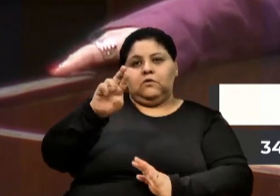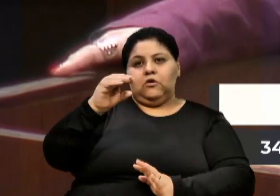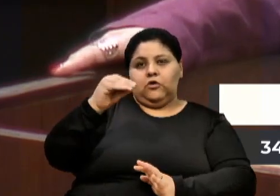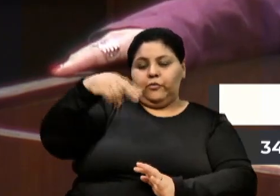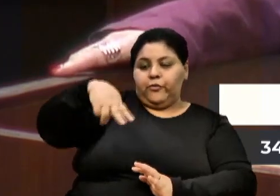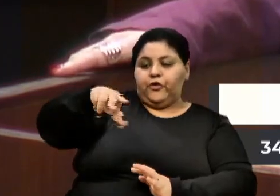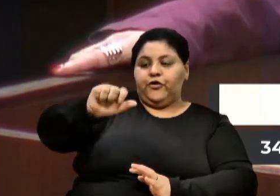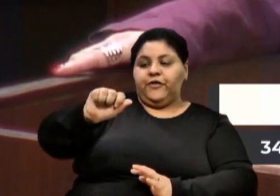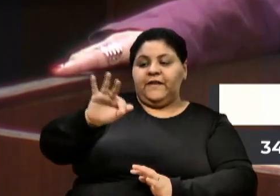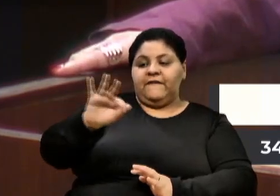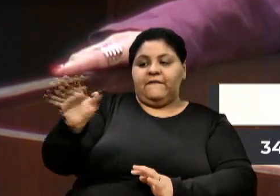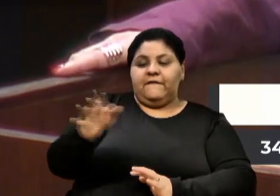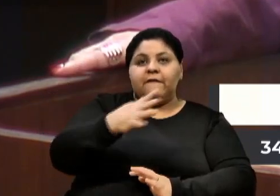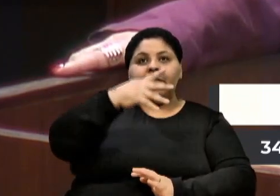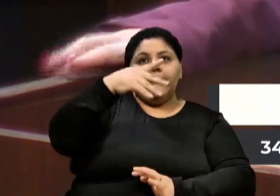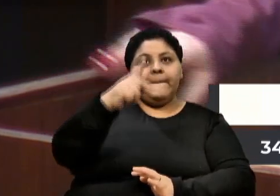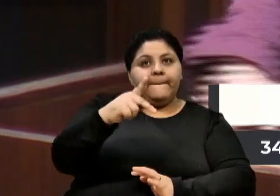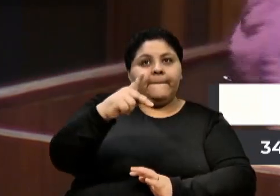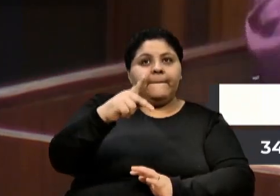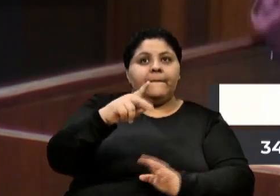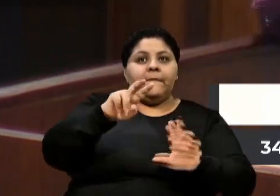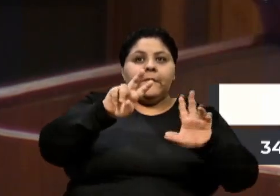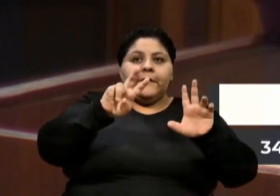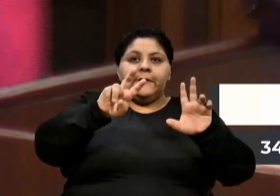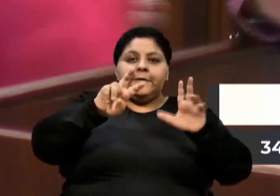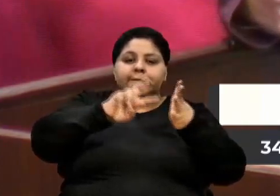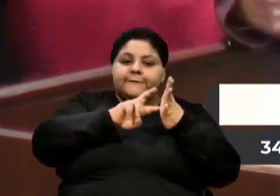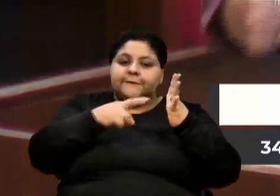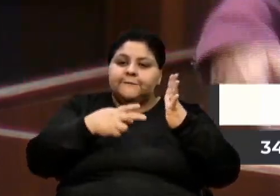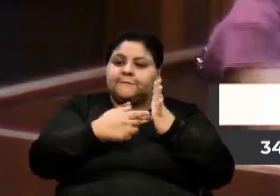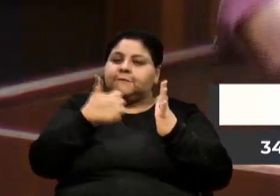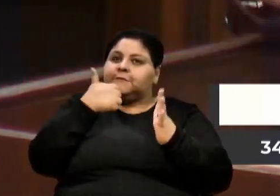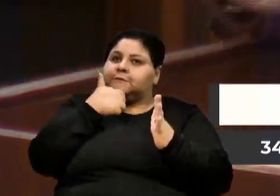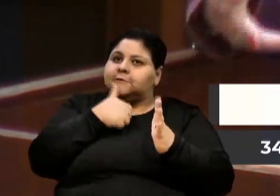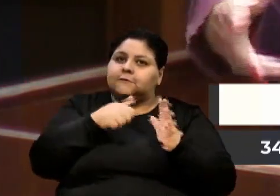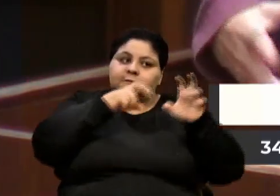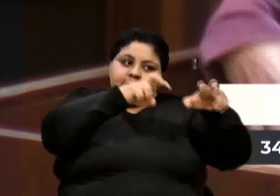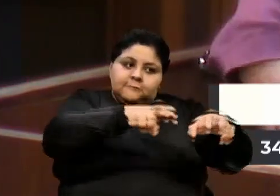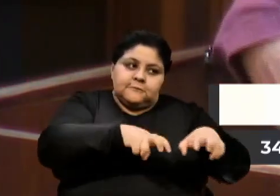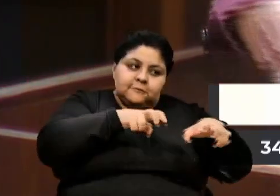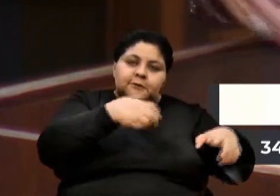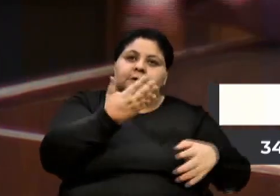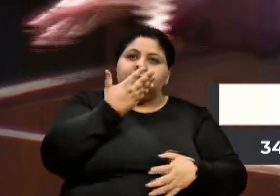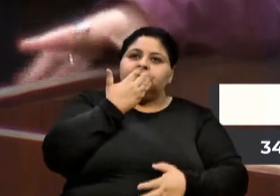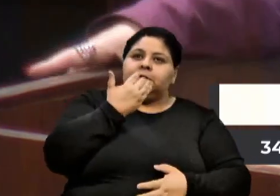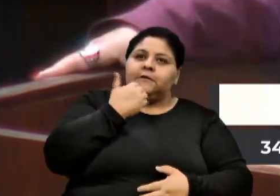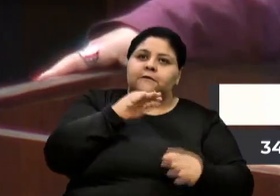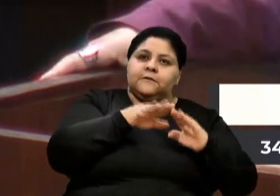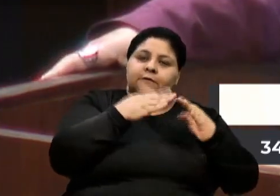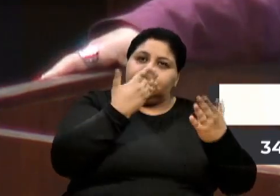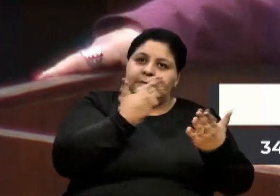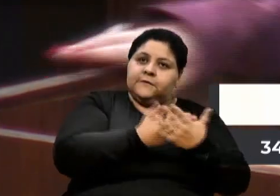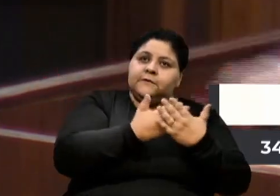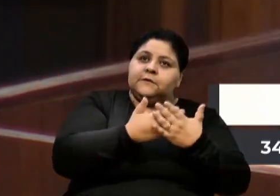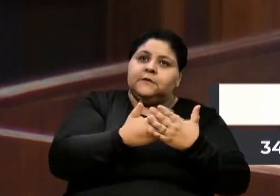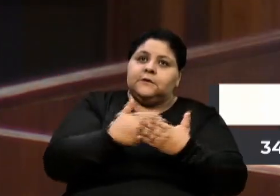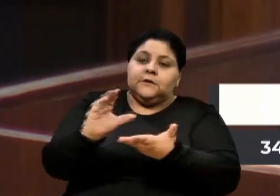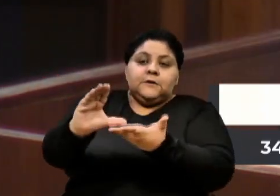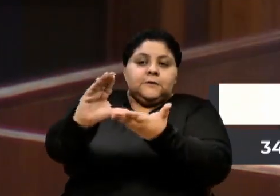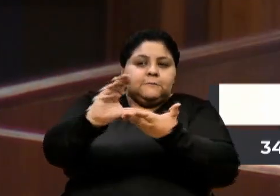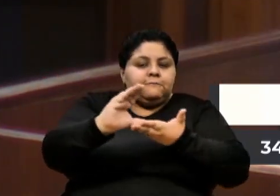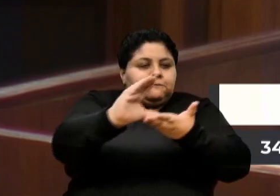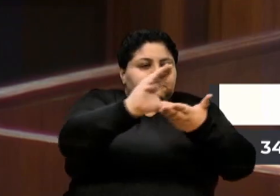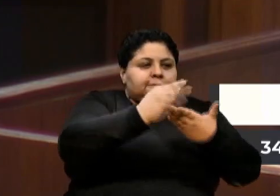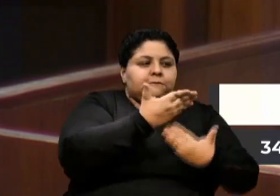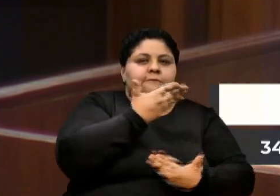para mulheres rurais. Então, programas de alimentação escolar e de aquisição de alimentos. Tem